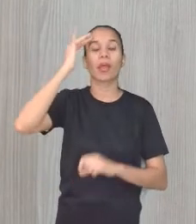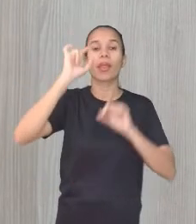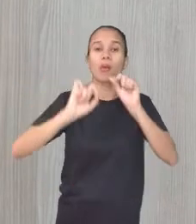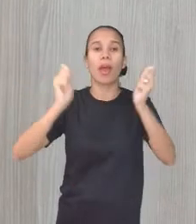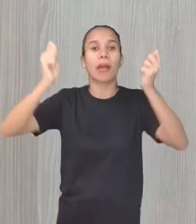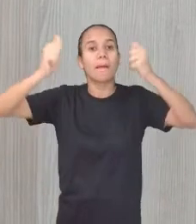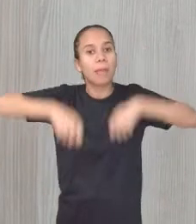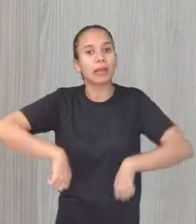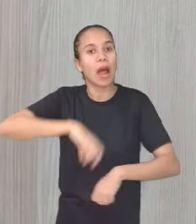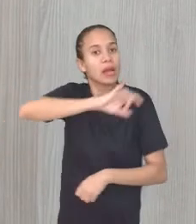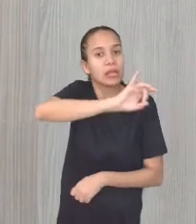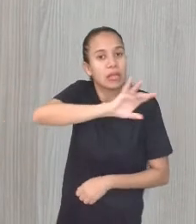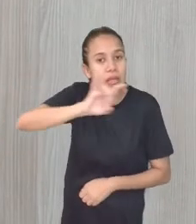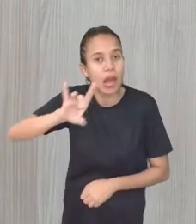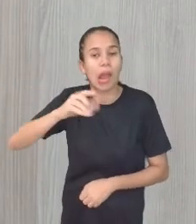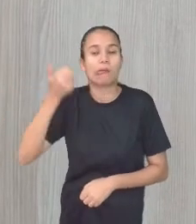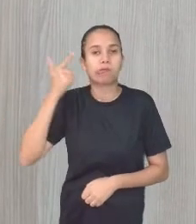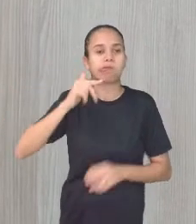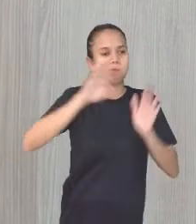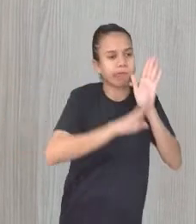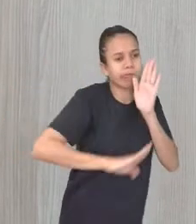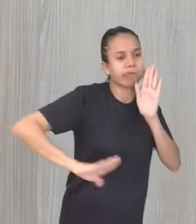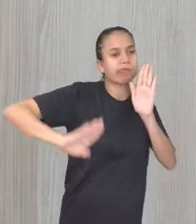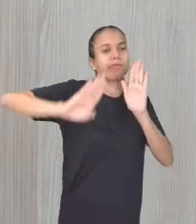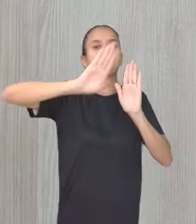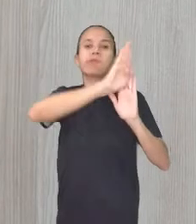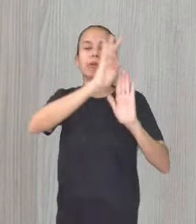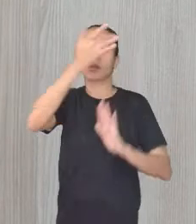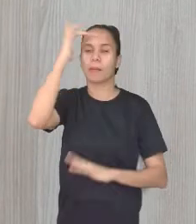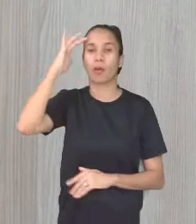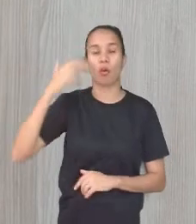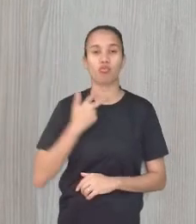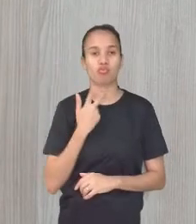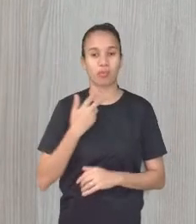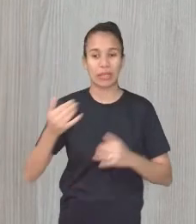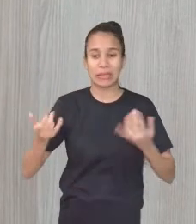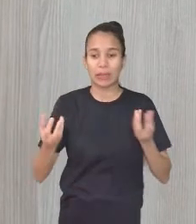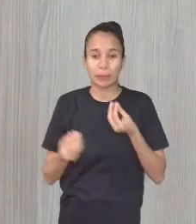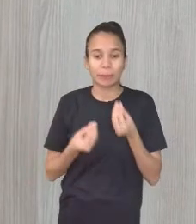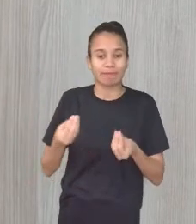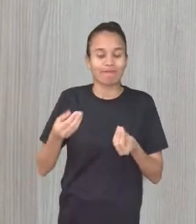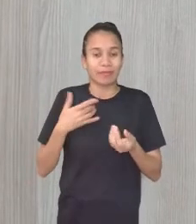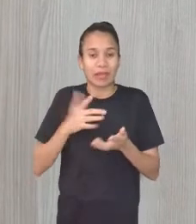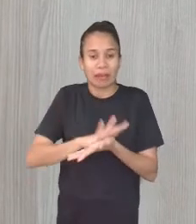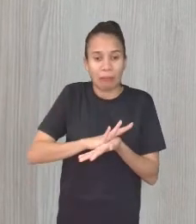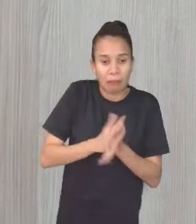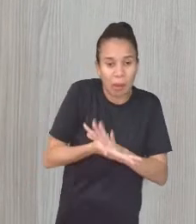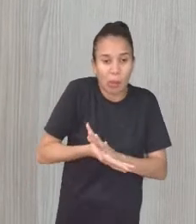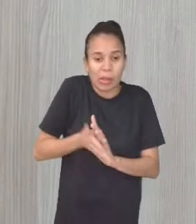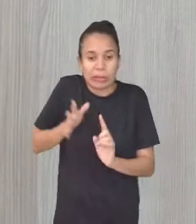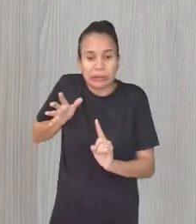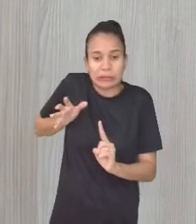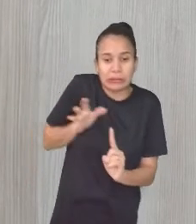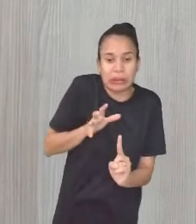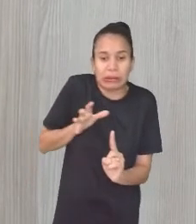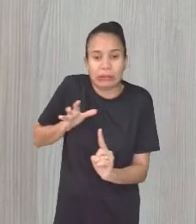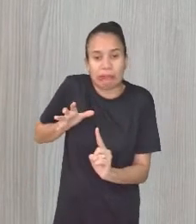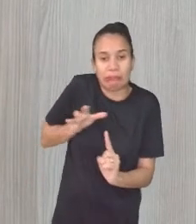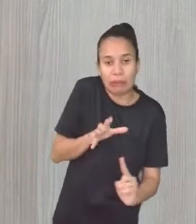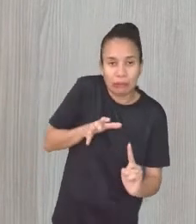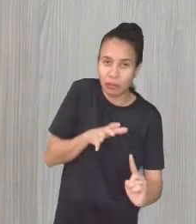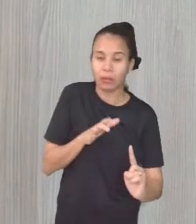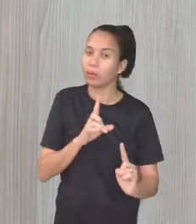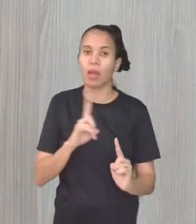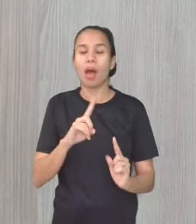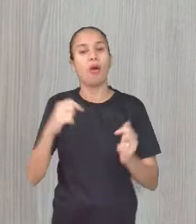potencialidades dessas pessoas. Então, essas pessoas não podem sofrer toda essa discriminação, todo esse preconceito.